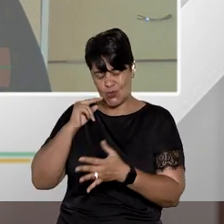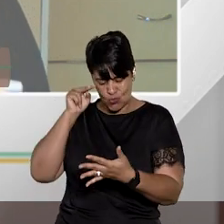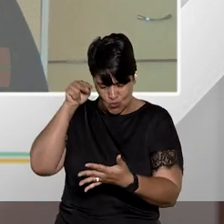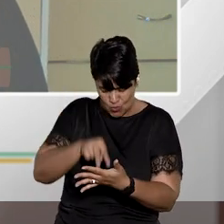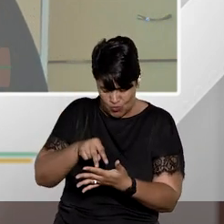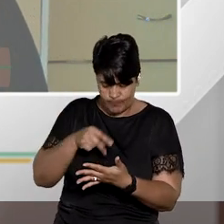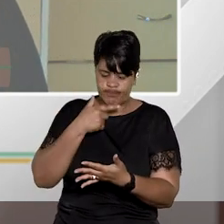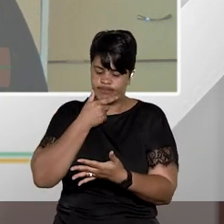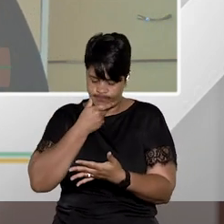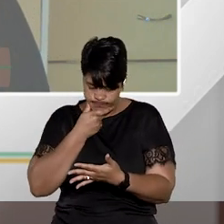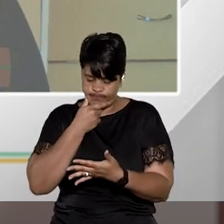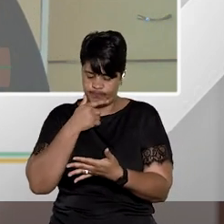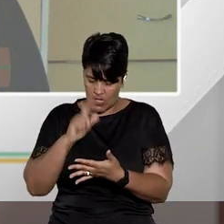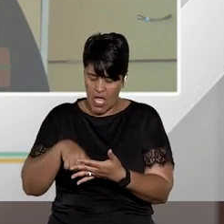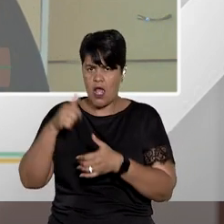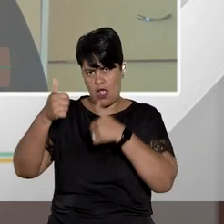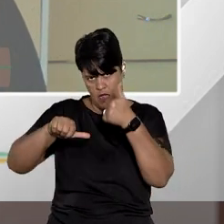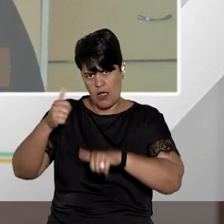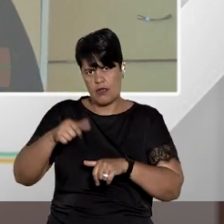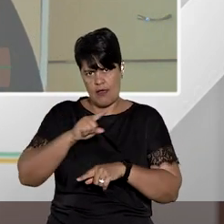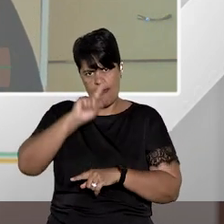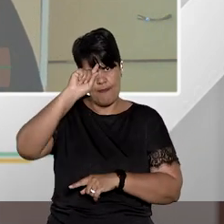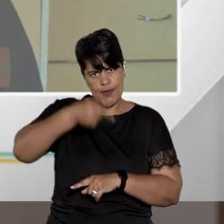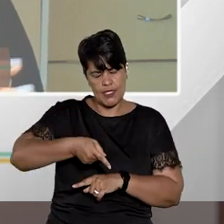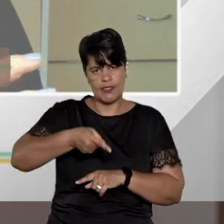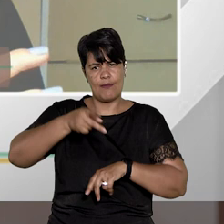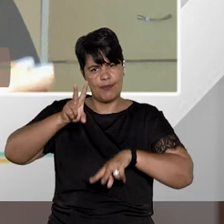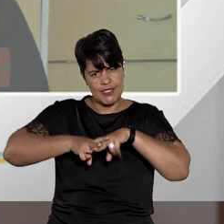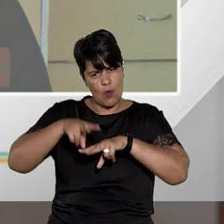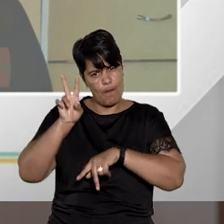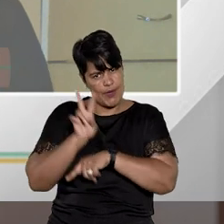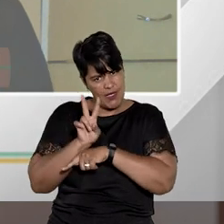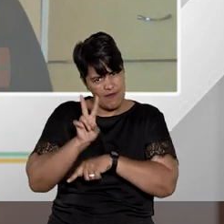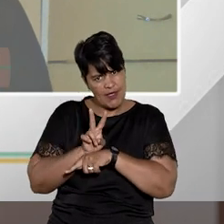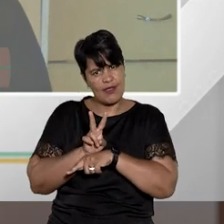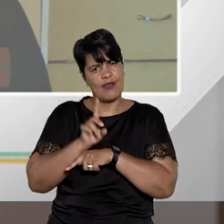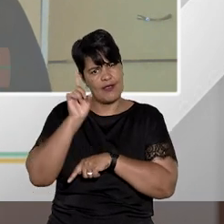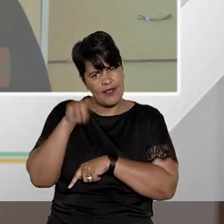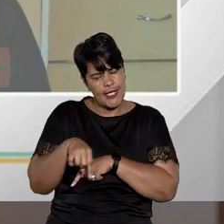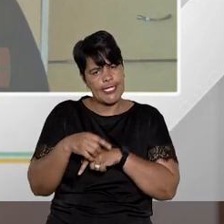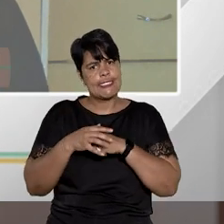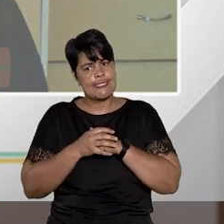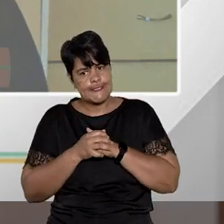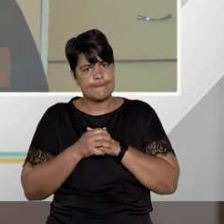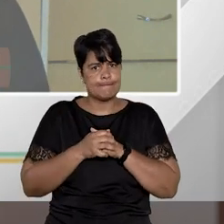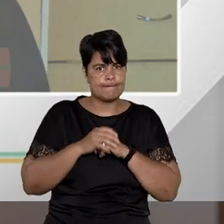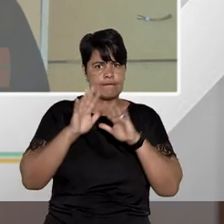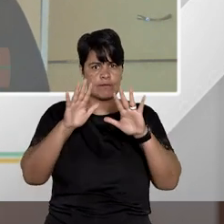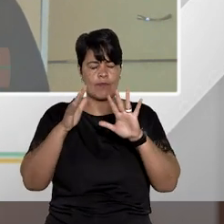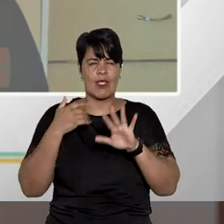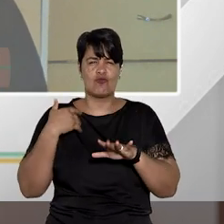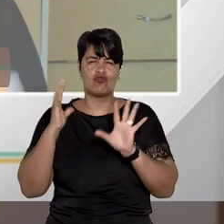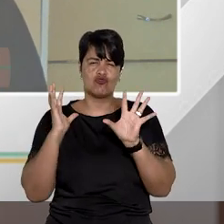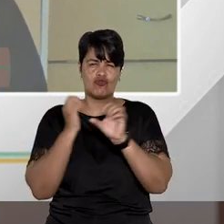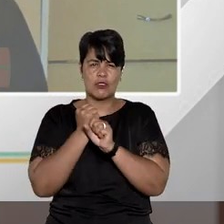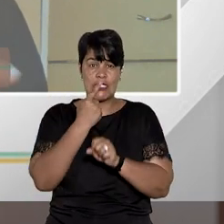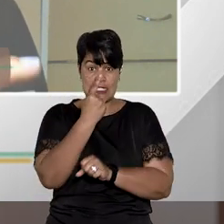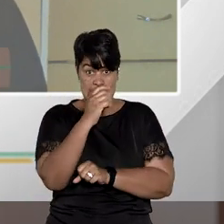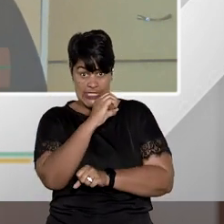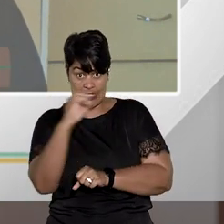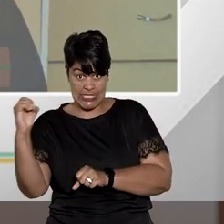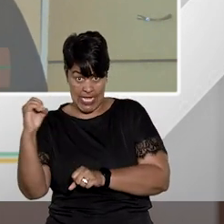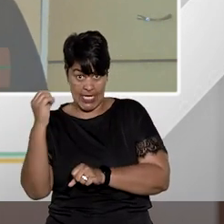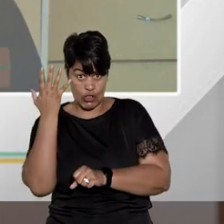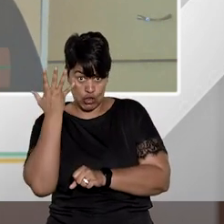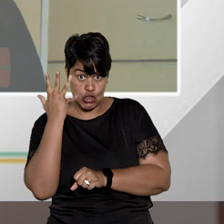verificou que foi uma ordem de prisão preventiva que eu tô presa, suponhamos, há 100 dias. A lei